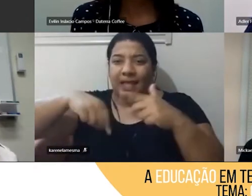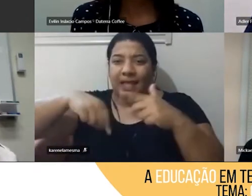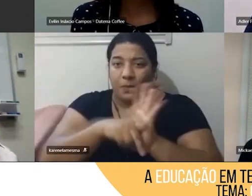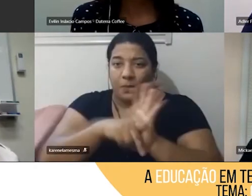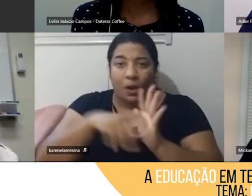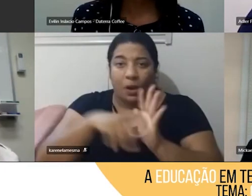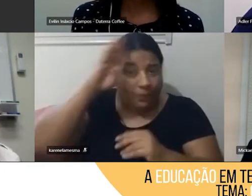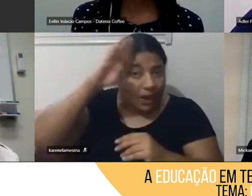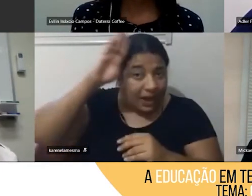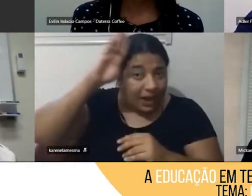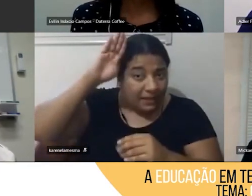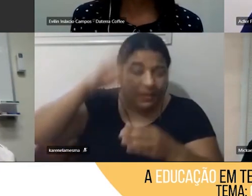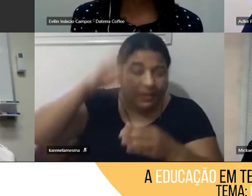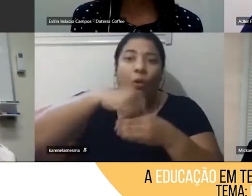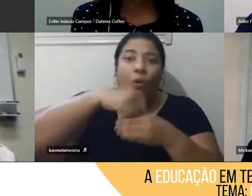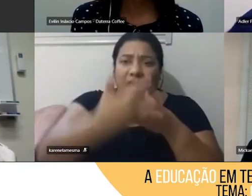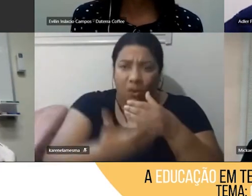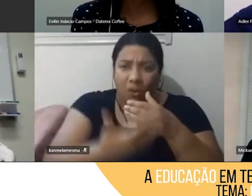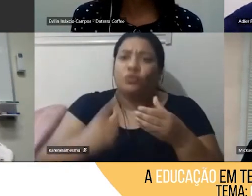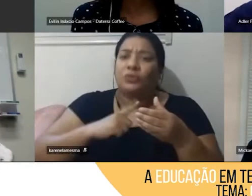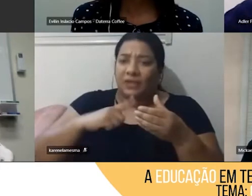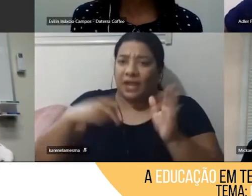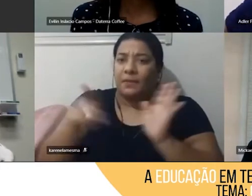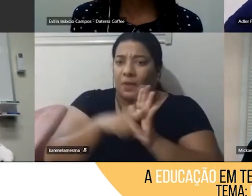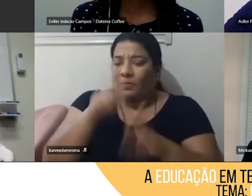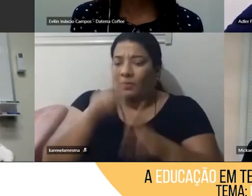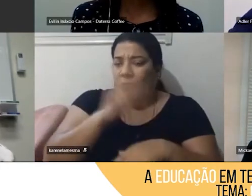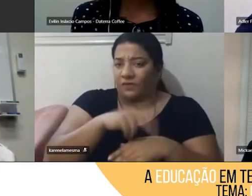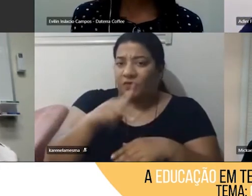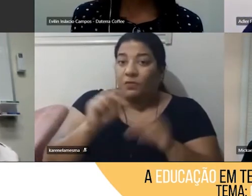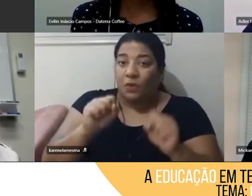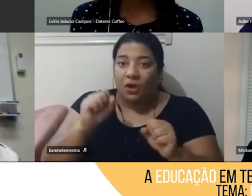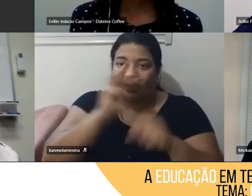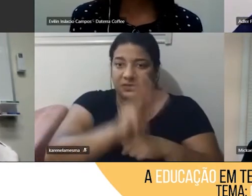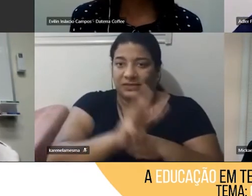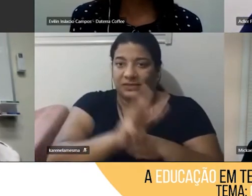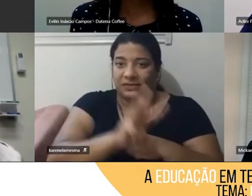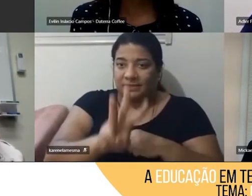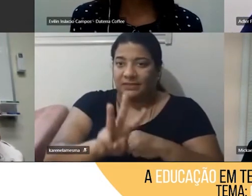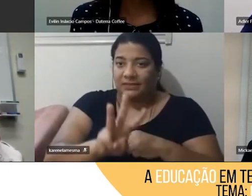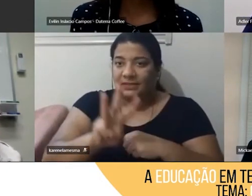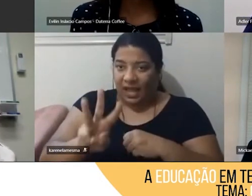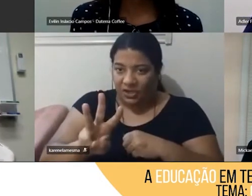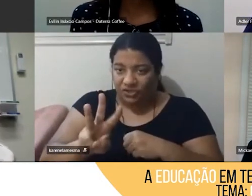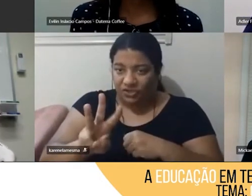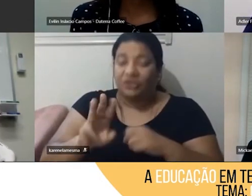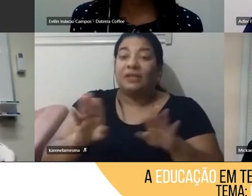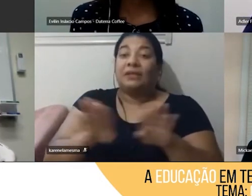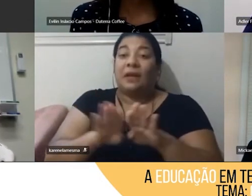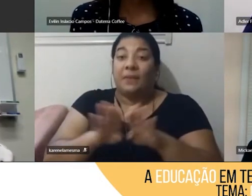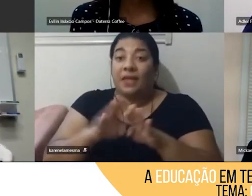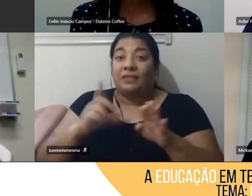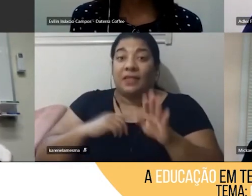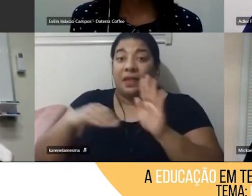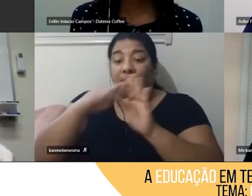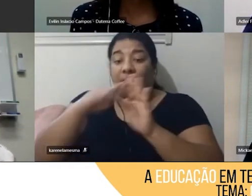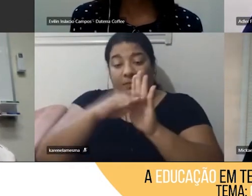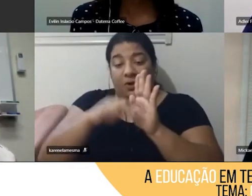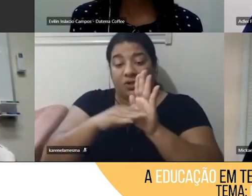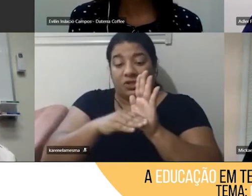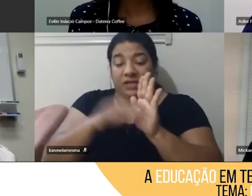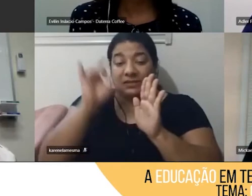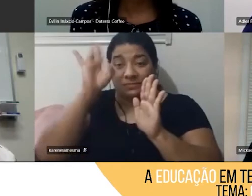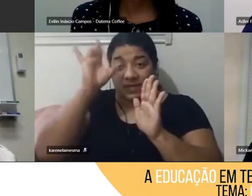para educadores no nosso site, temos também um projeto bem especial chamado Leia Comigo com a distribuição